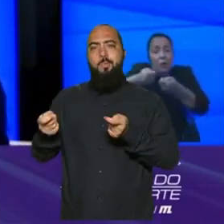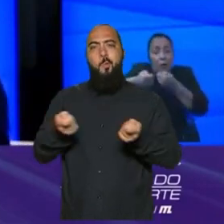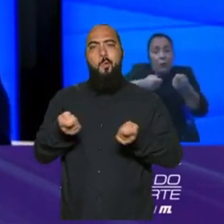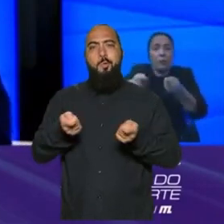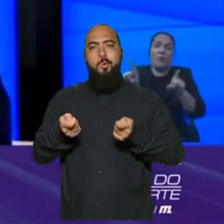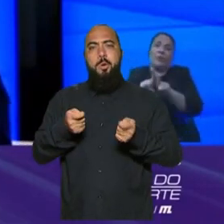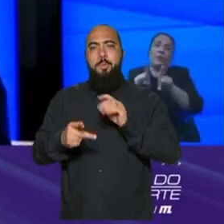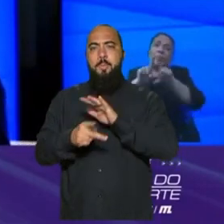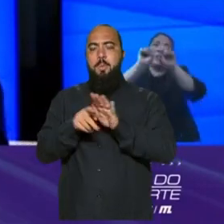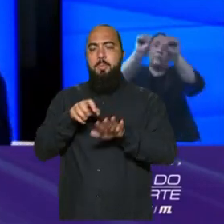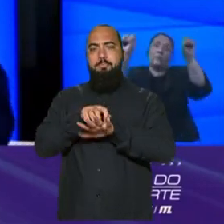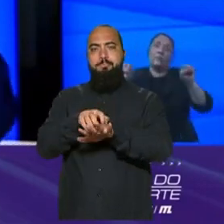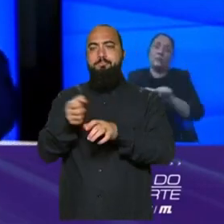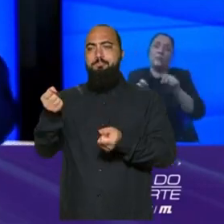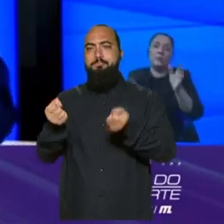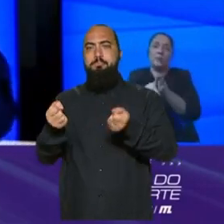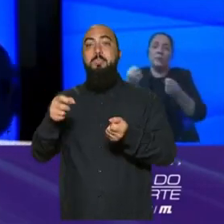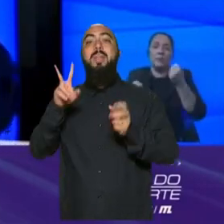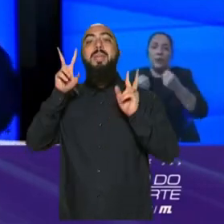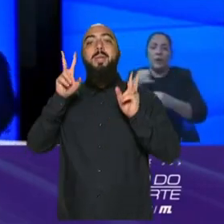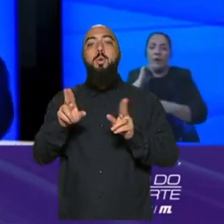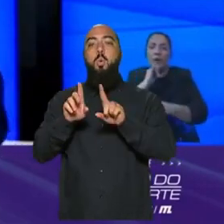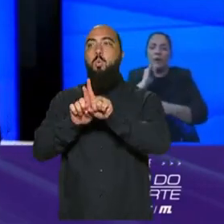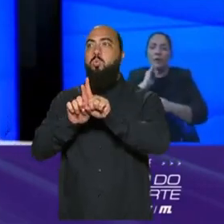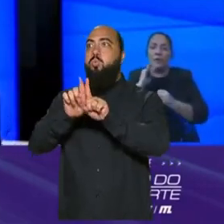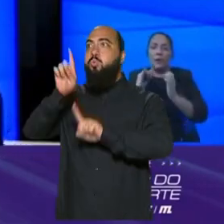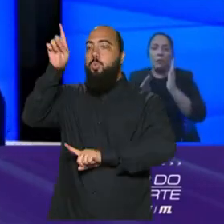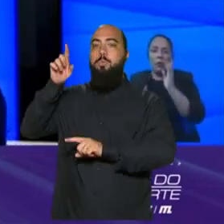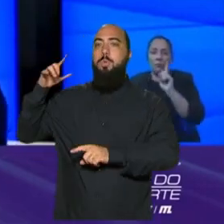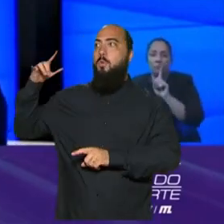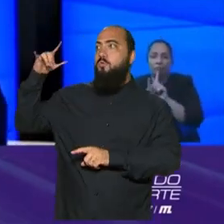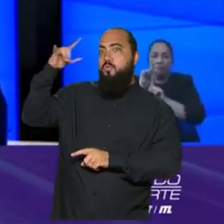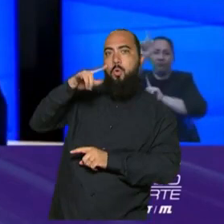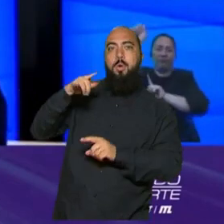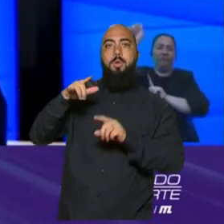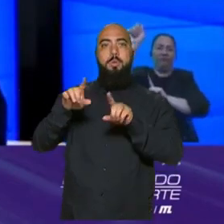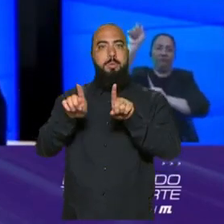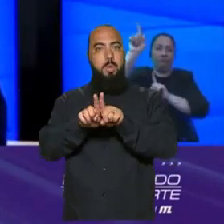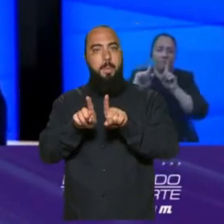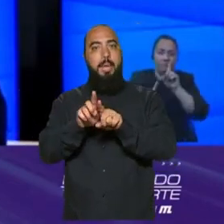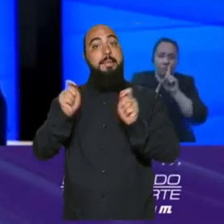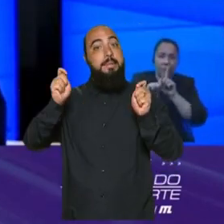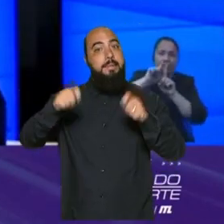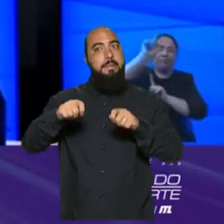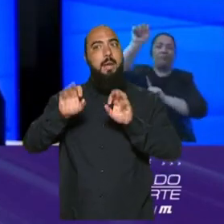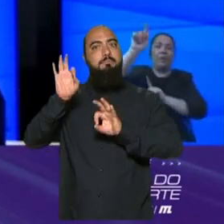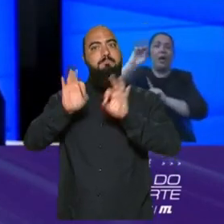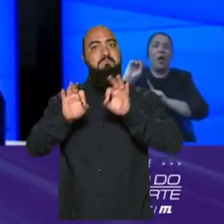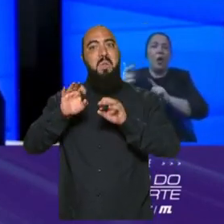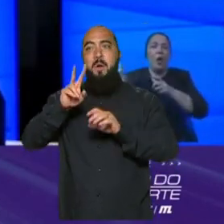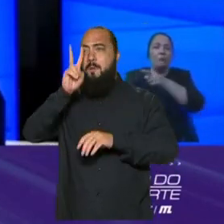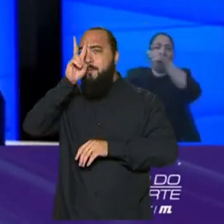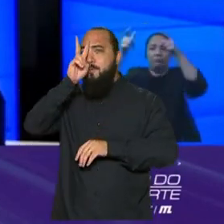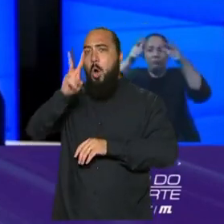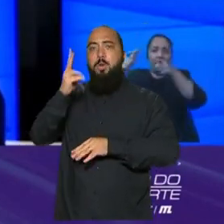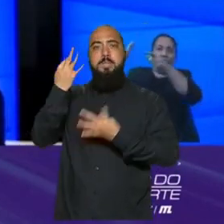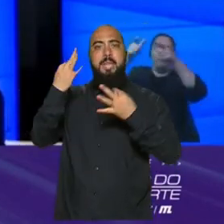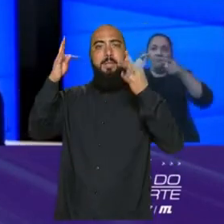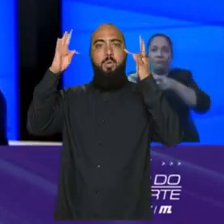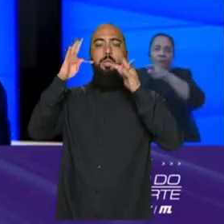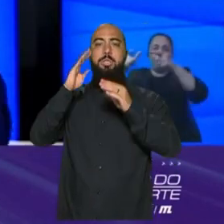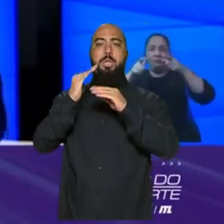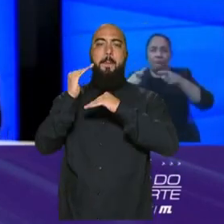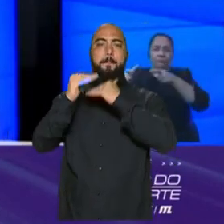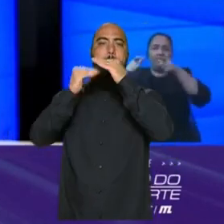veículo de forma como uma espaçonave ou uma aeronave de alta tecnologia embarcada.